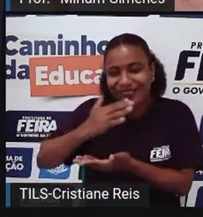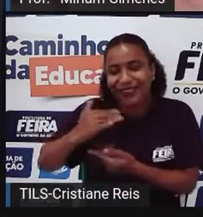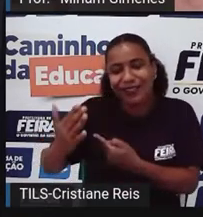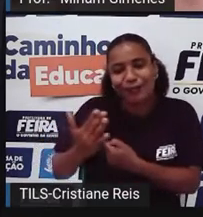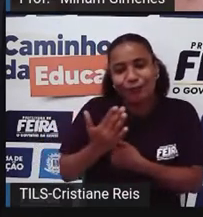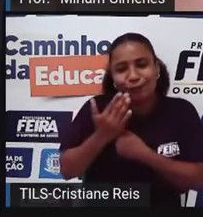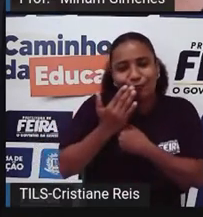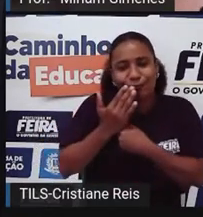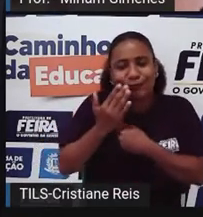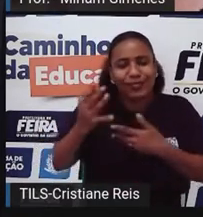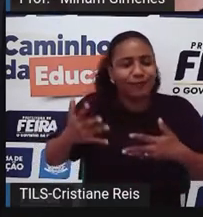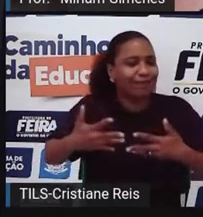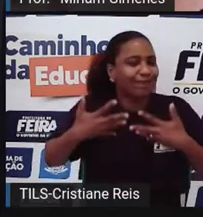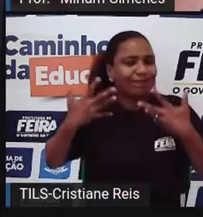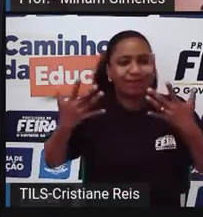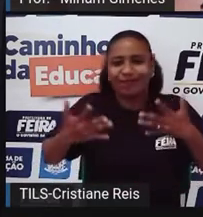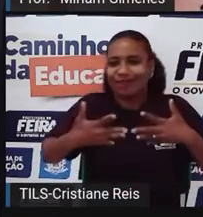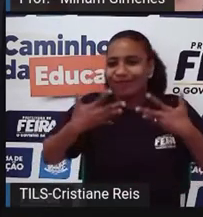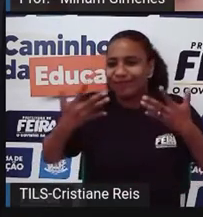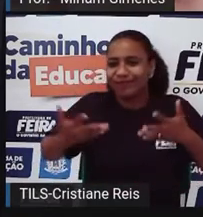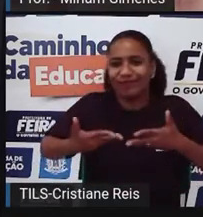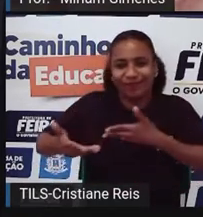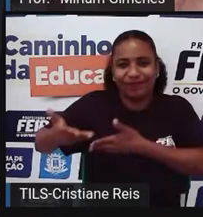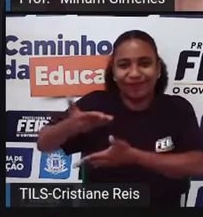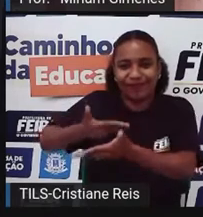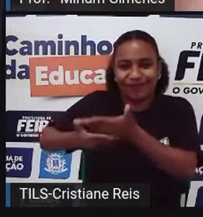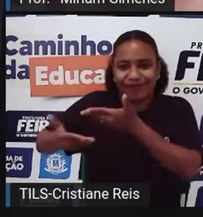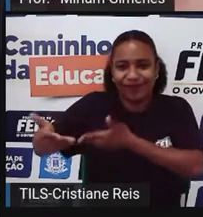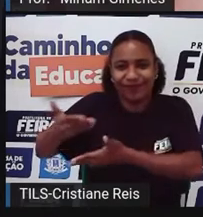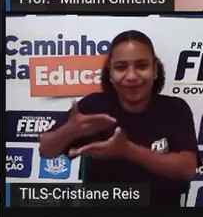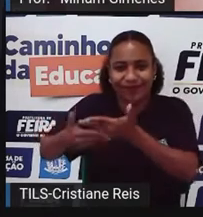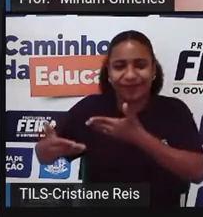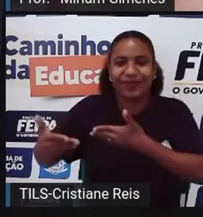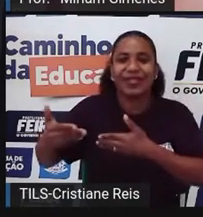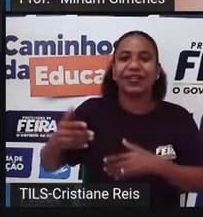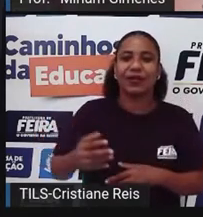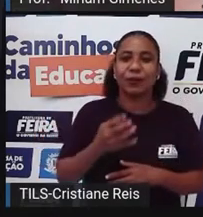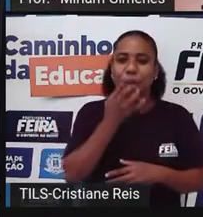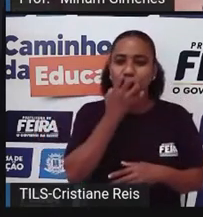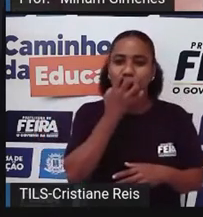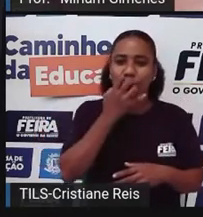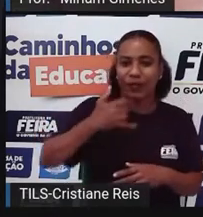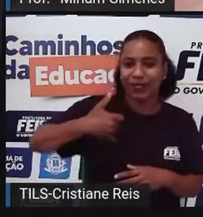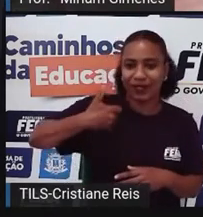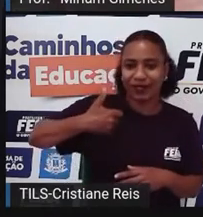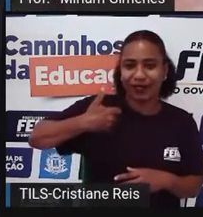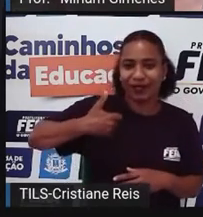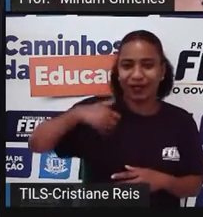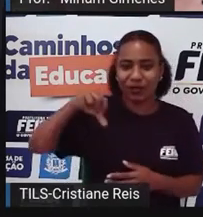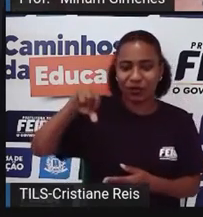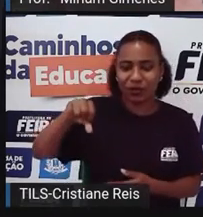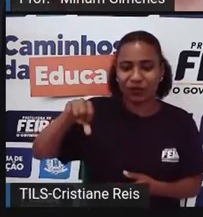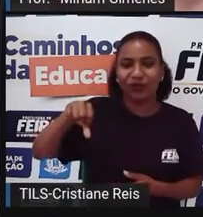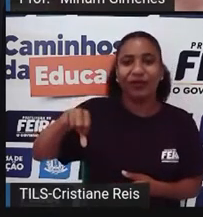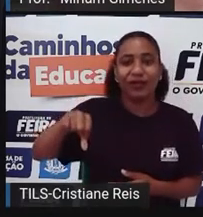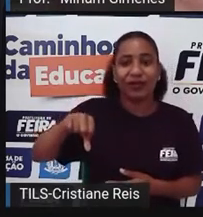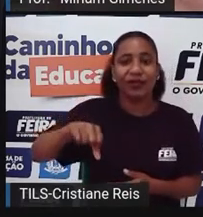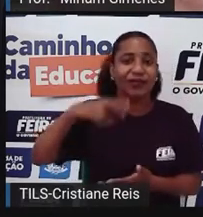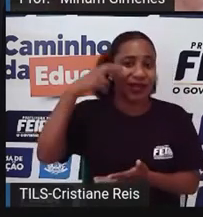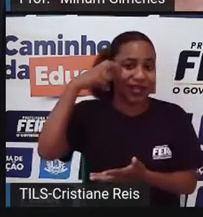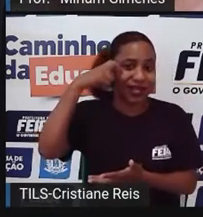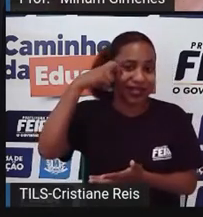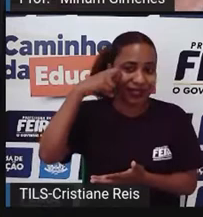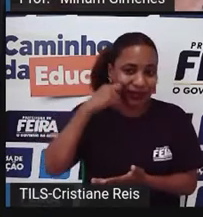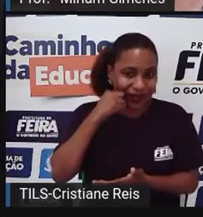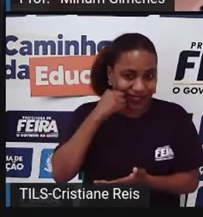ele desenvolveu Com o cachorro Foi fantástica Mas aí, quando o Fluke Tinha nove anos Nós Ficamos de adotar outro cachorro E vamos adotar de um